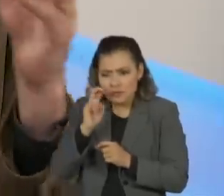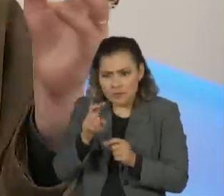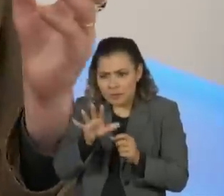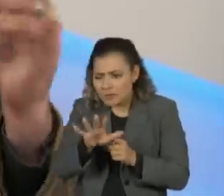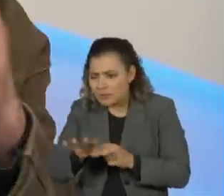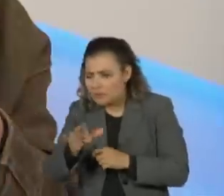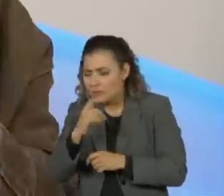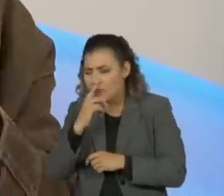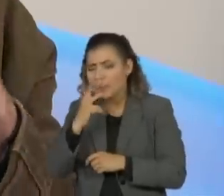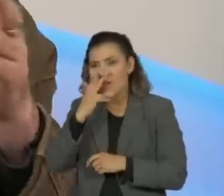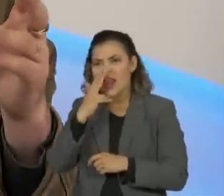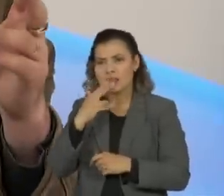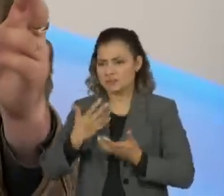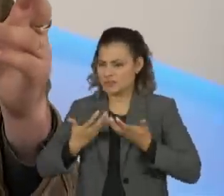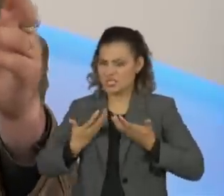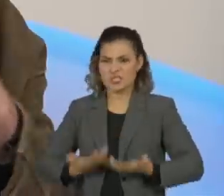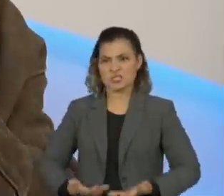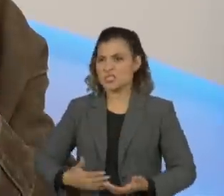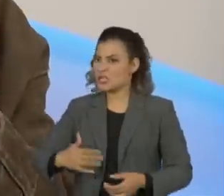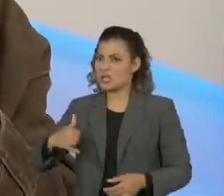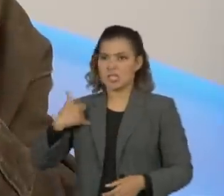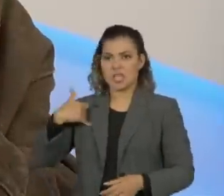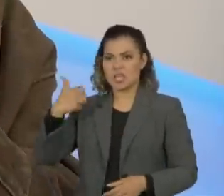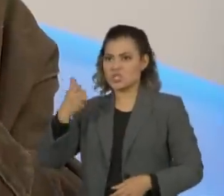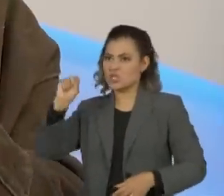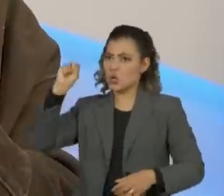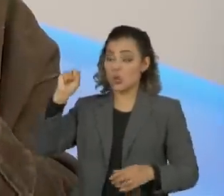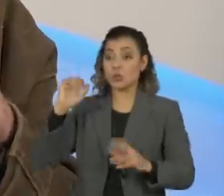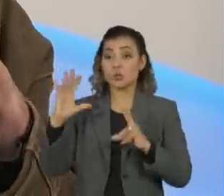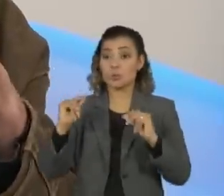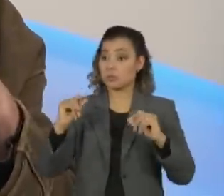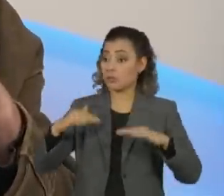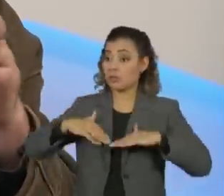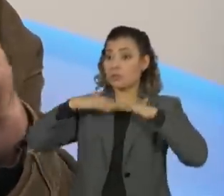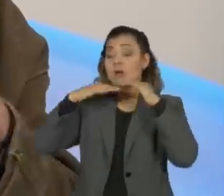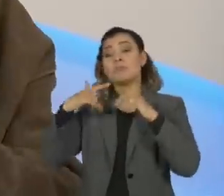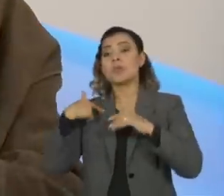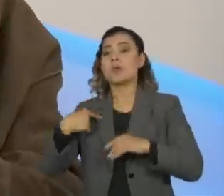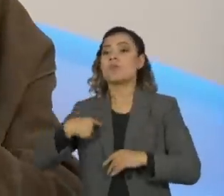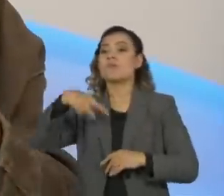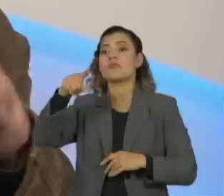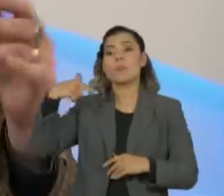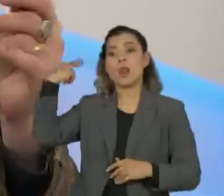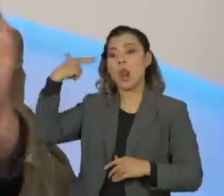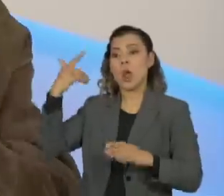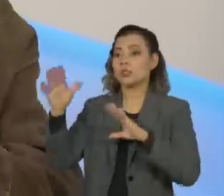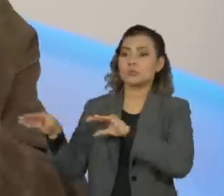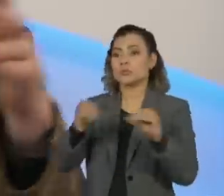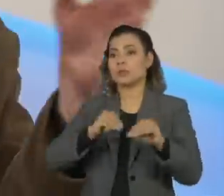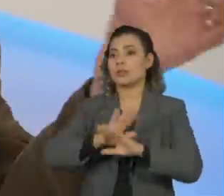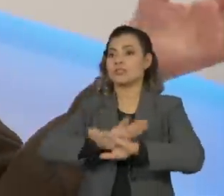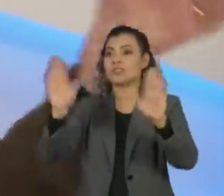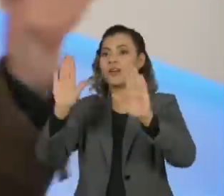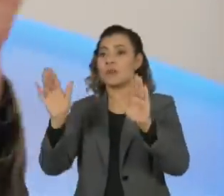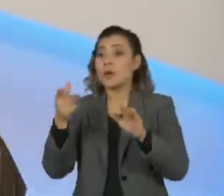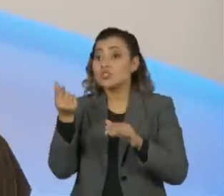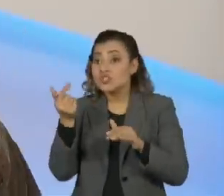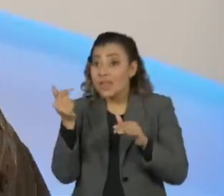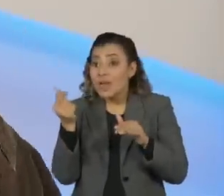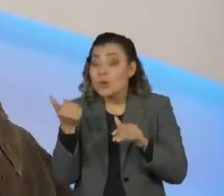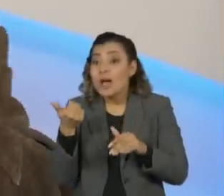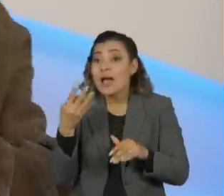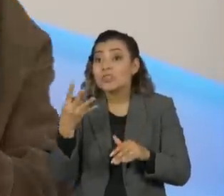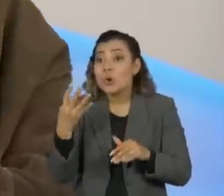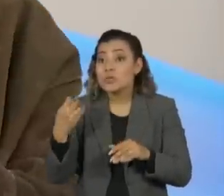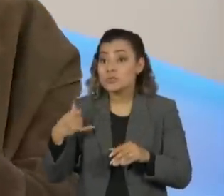de saco cheio, quando fez 18 anos ele surpreendeu todo mundo assim, olha, eu comprei uma passada de ida para Londres, vou embora, tinha economizado as mesadas, ele de 14